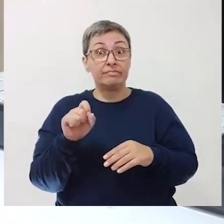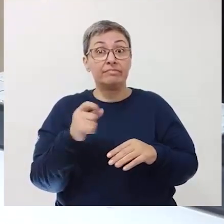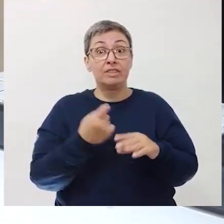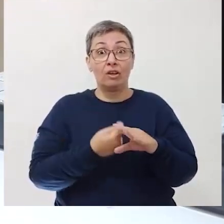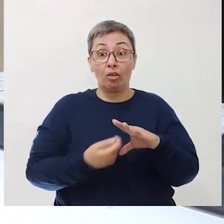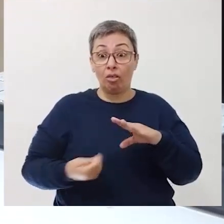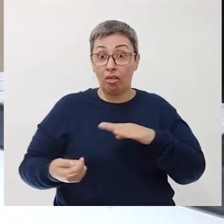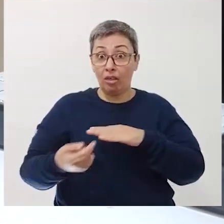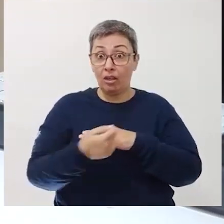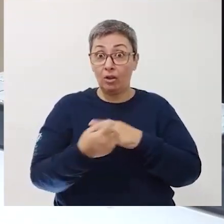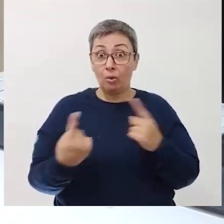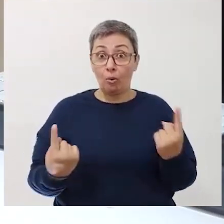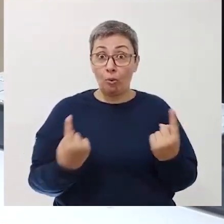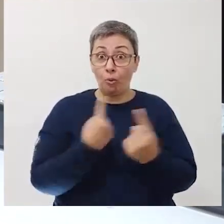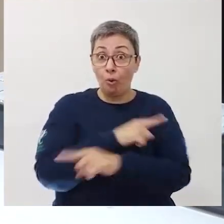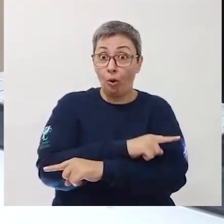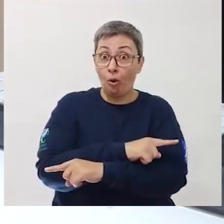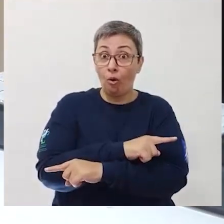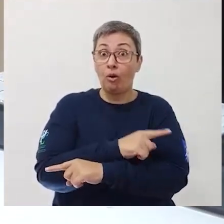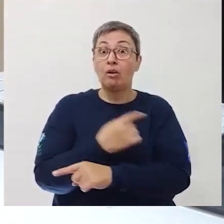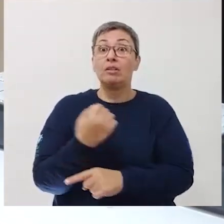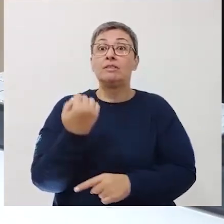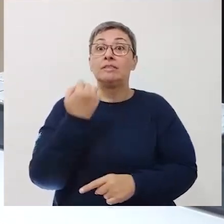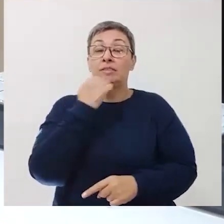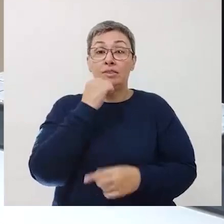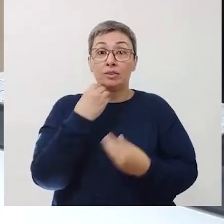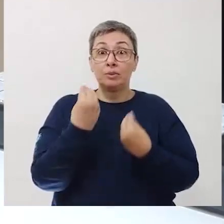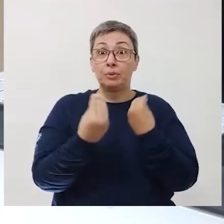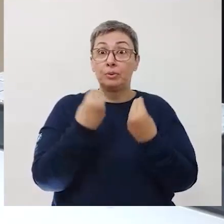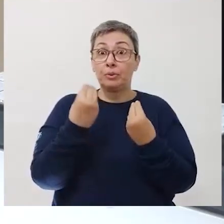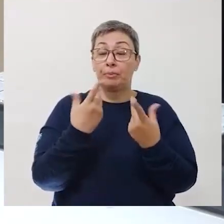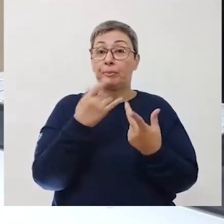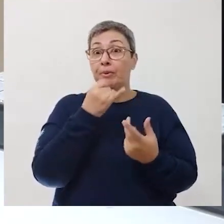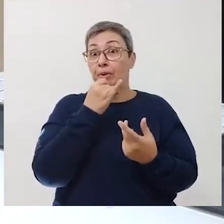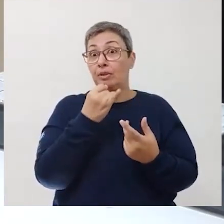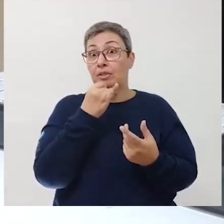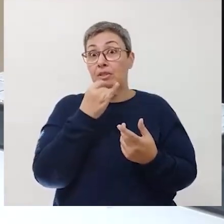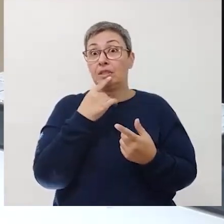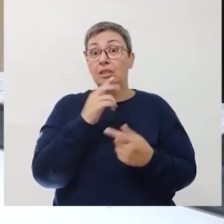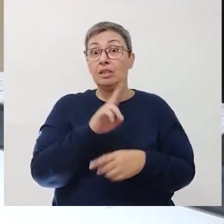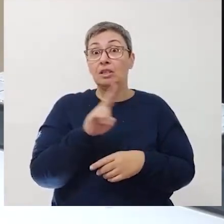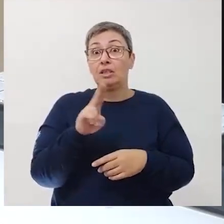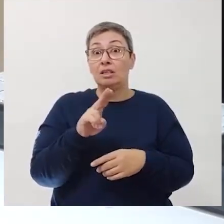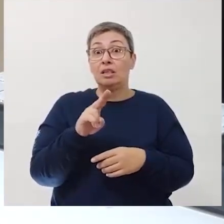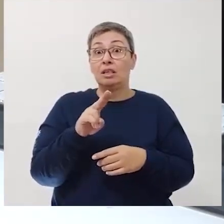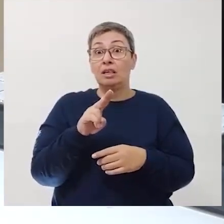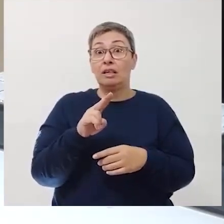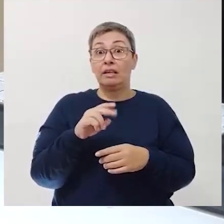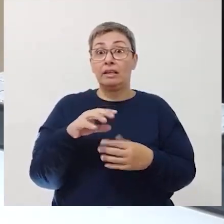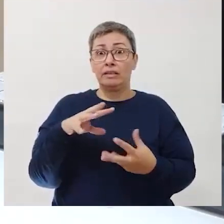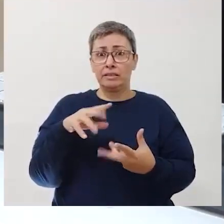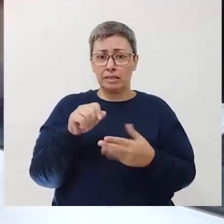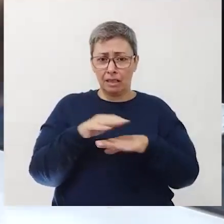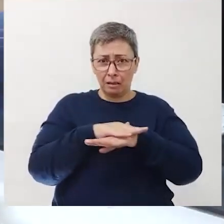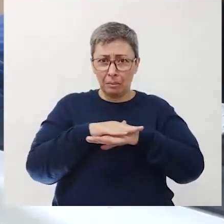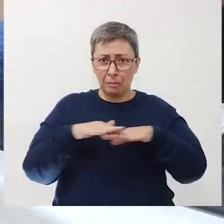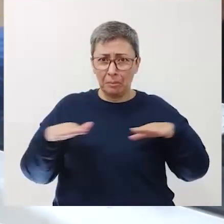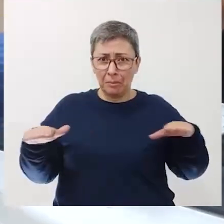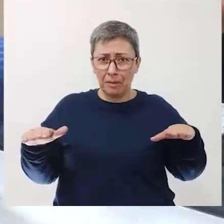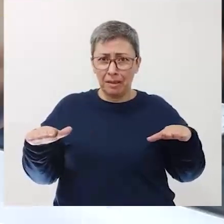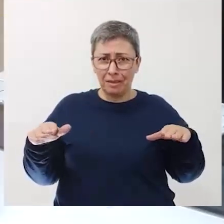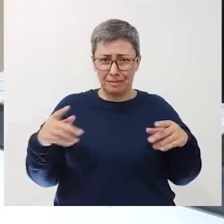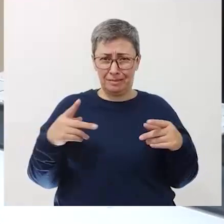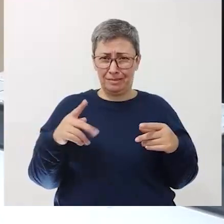aí sobre fundamentos contrários à ciência como no caso da chamada Terra Plana,